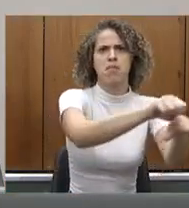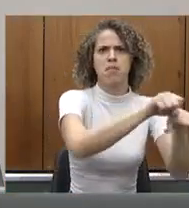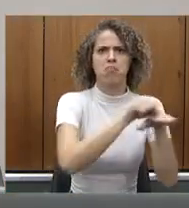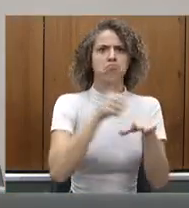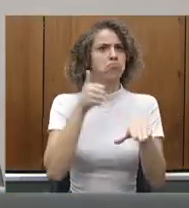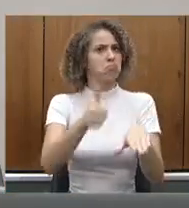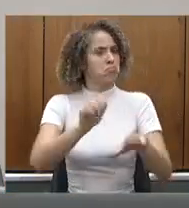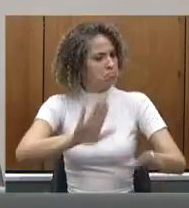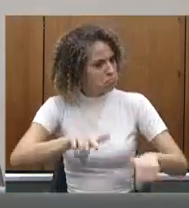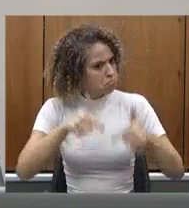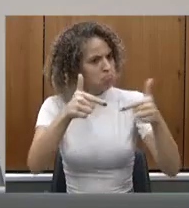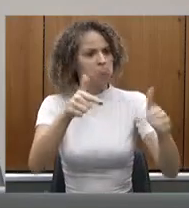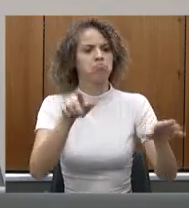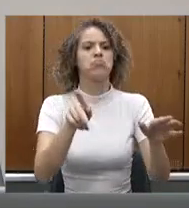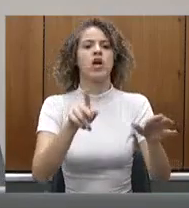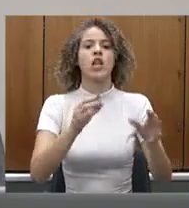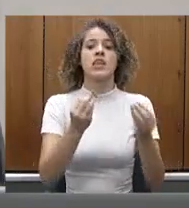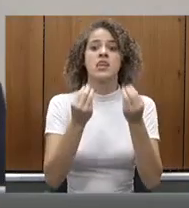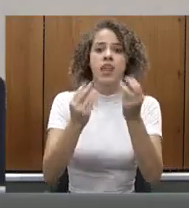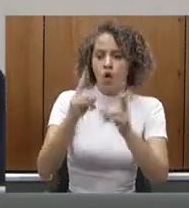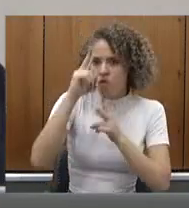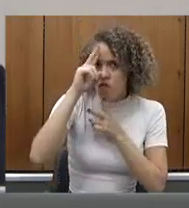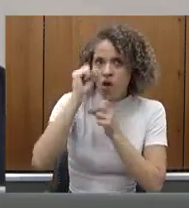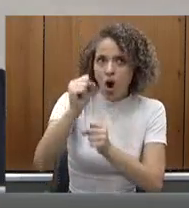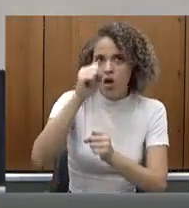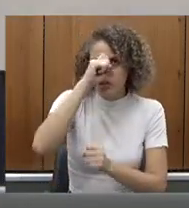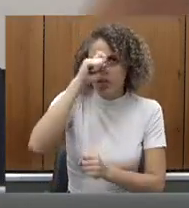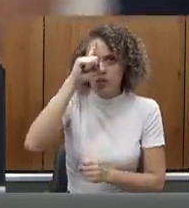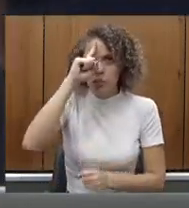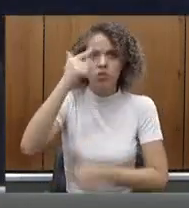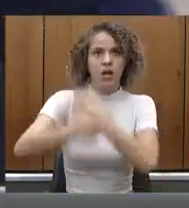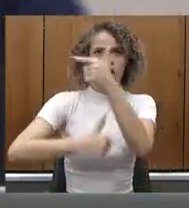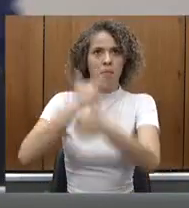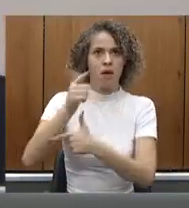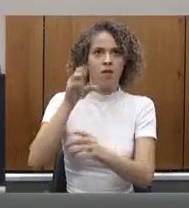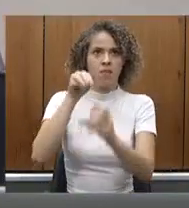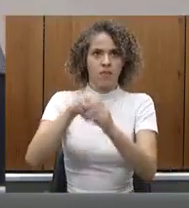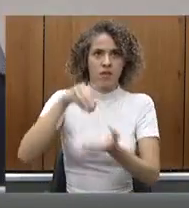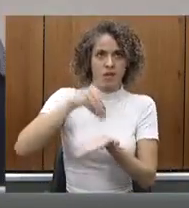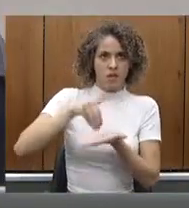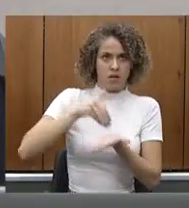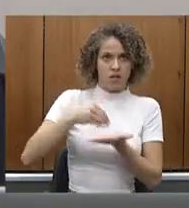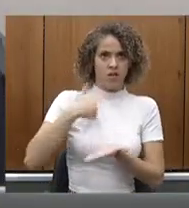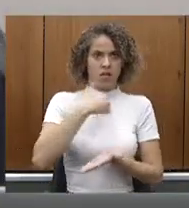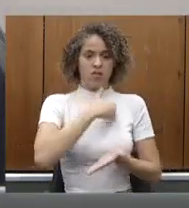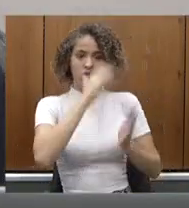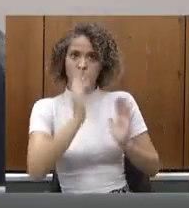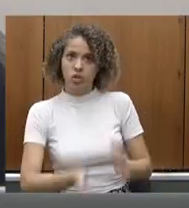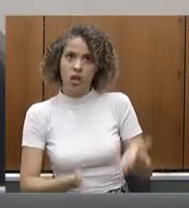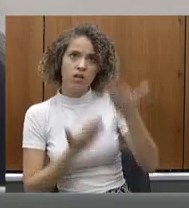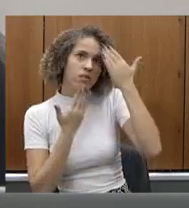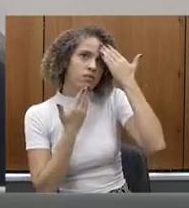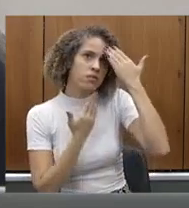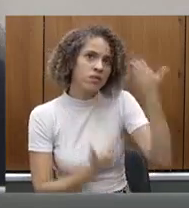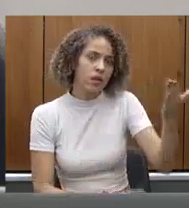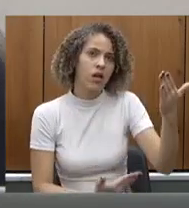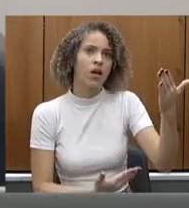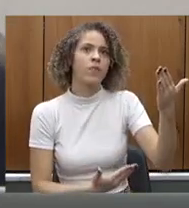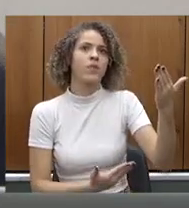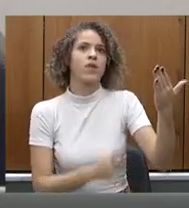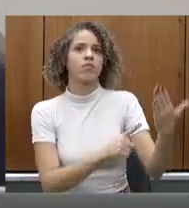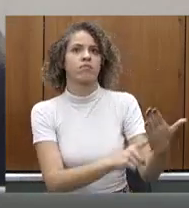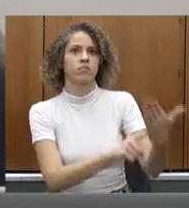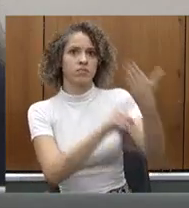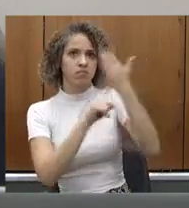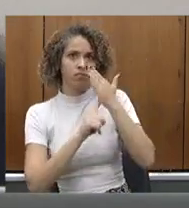Minas fortaleceu os hospitais e destacar o trabalho, secretário, aproveitando, já agradecendo o que o senhor fez para a gente, junto à